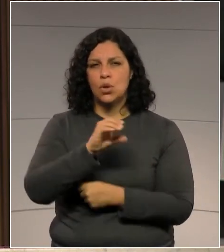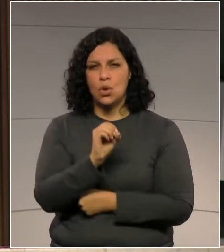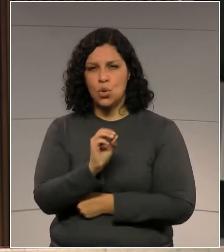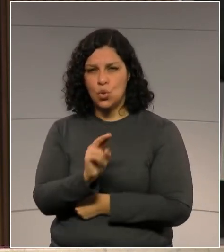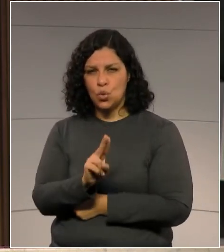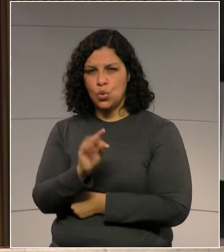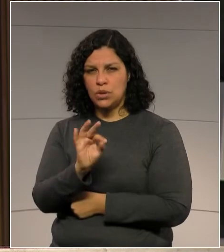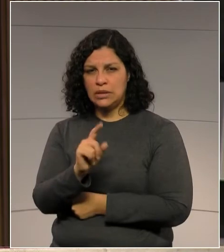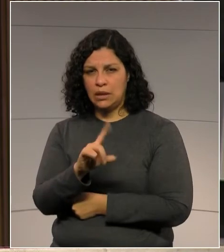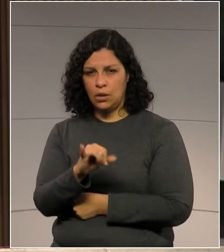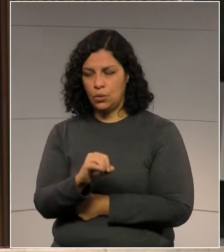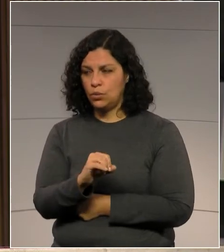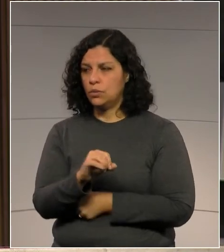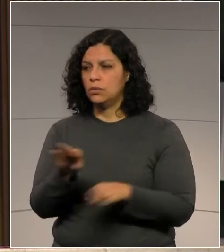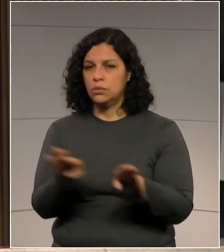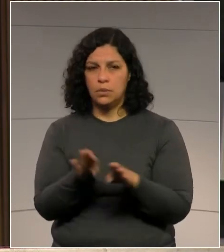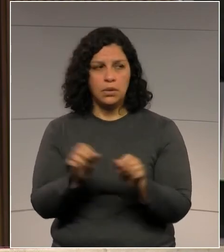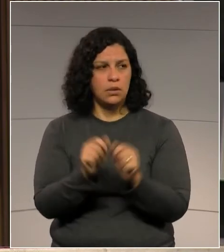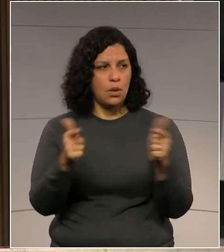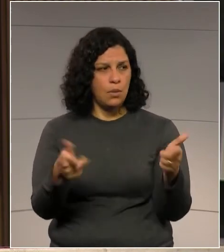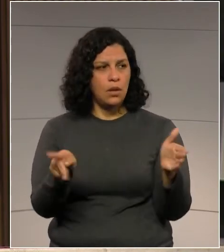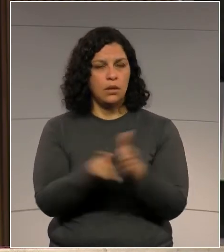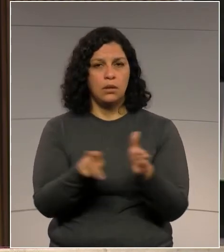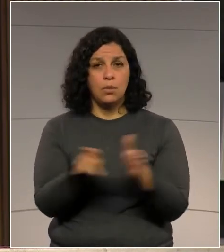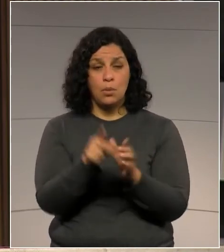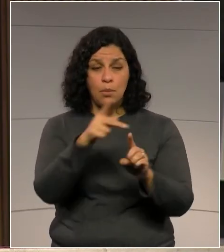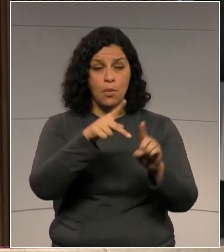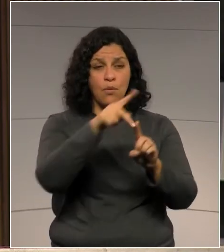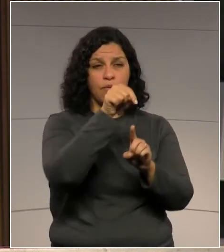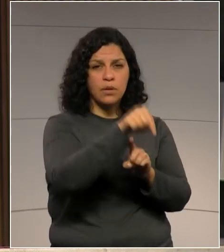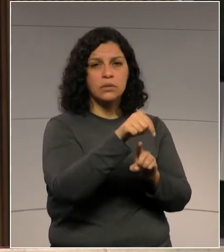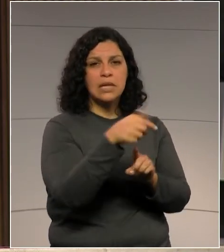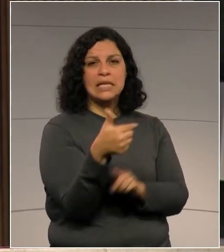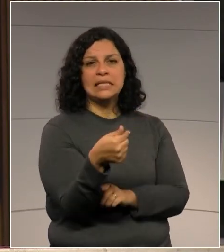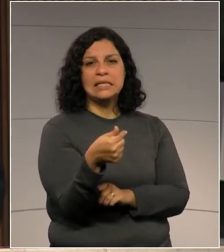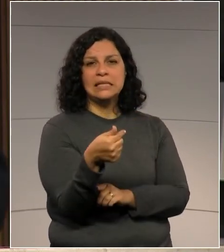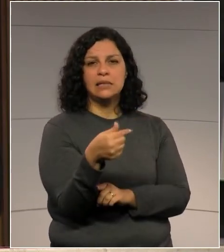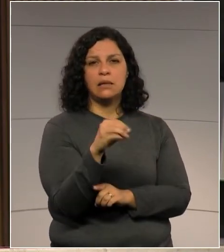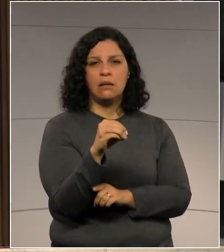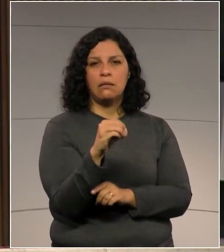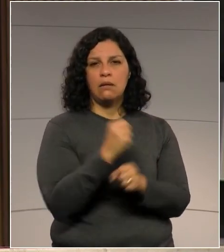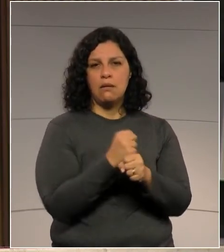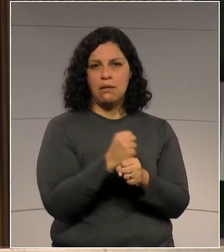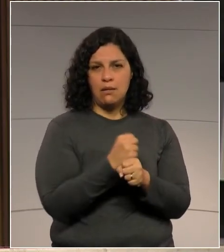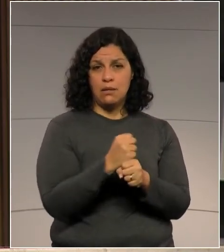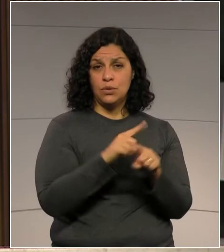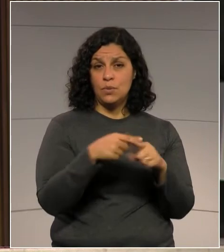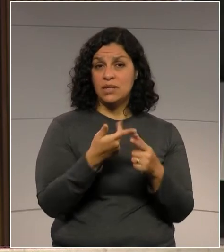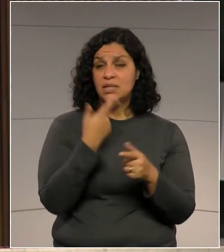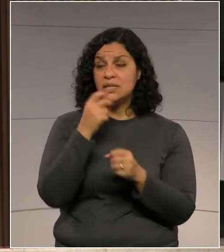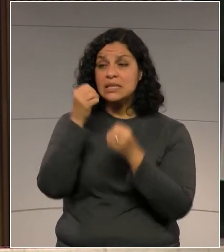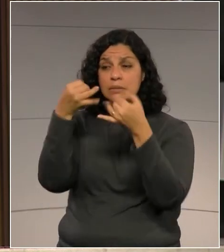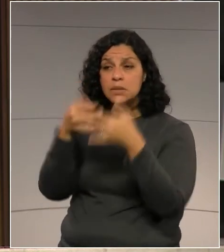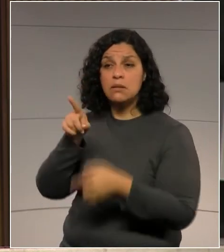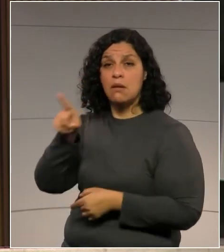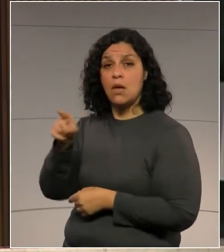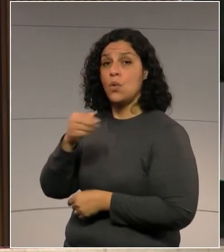que amplia a vida do fundo para 70 anos. Mas impõe ao Estado